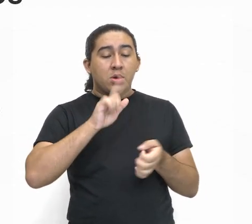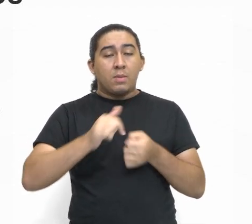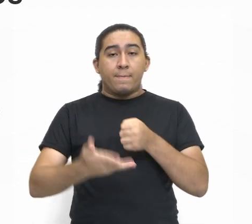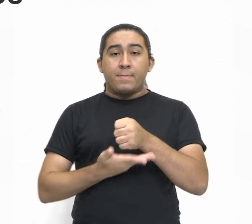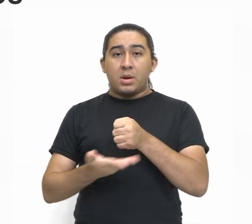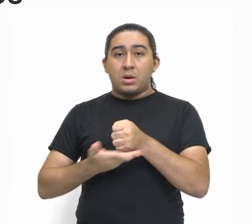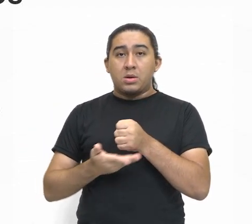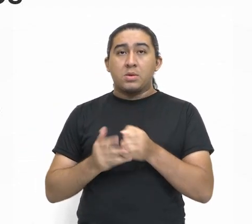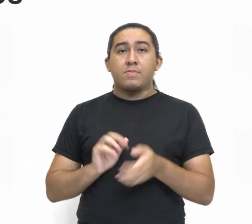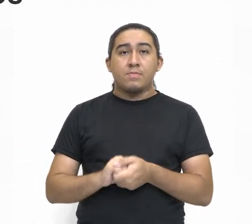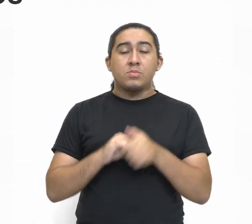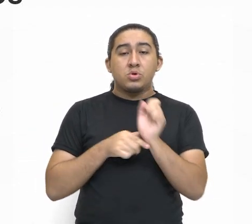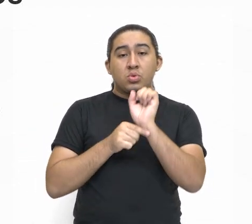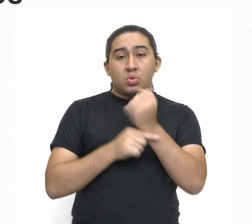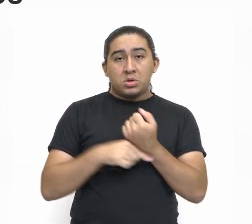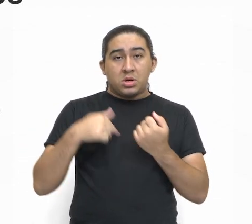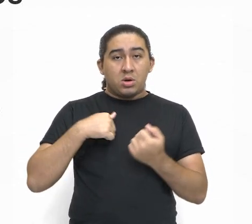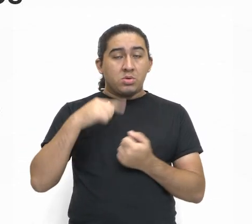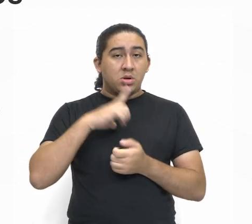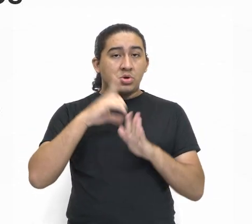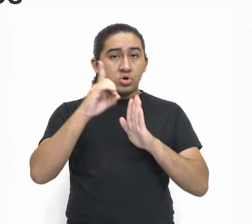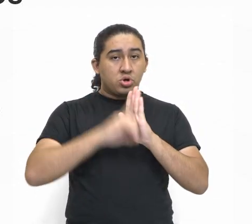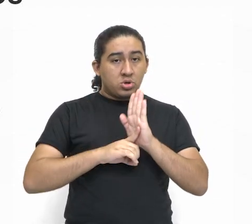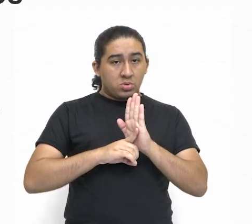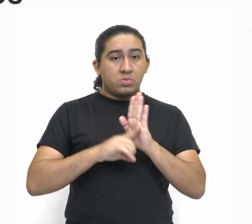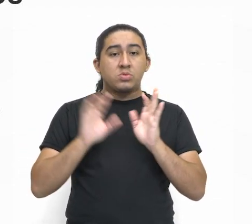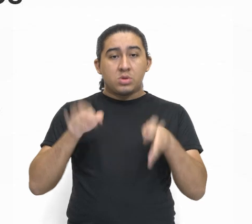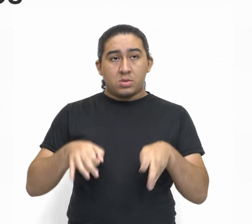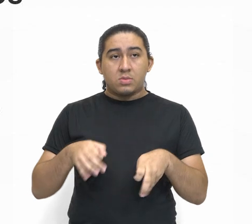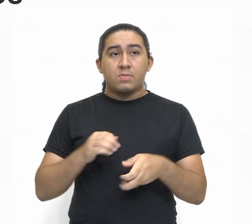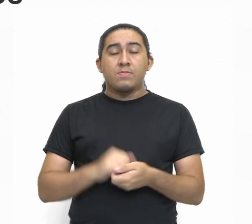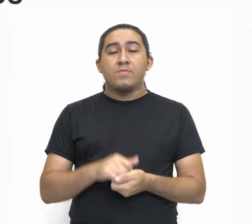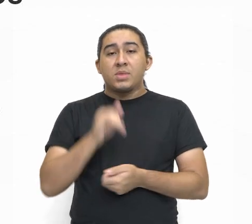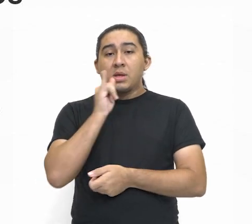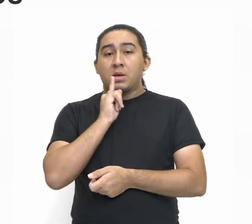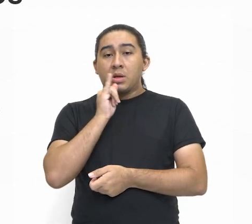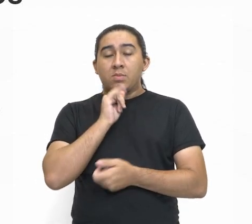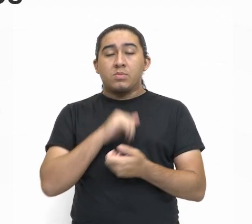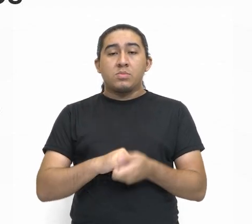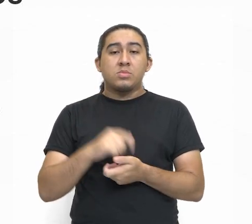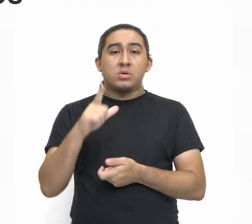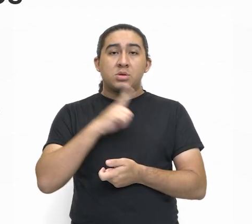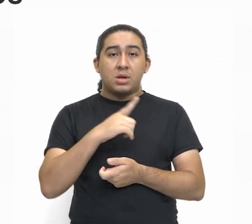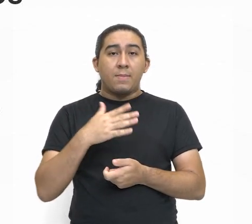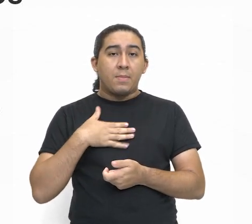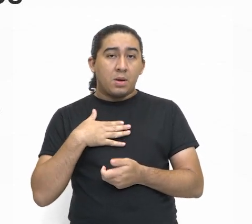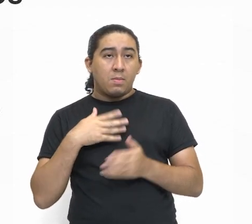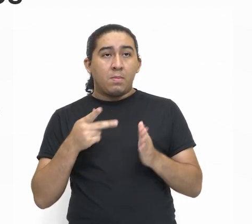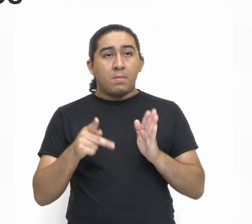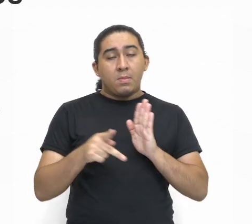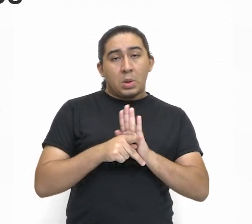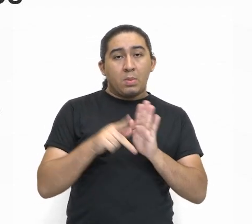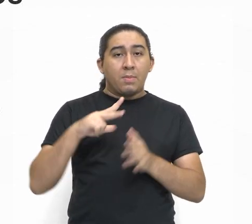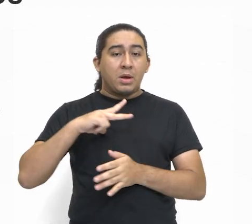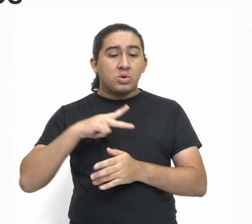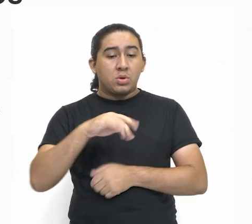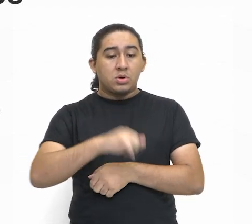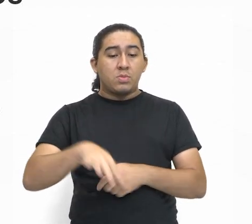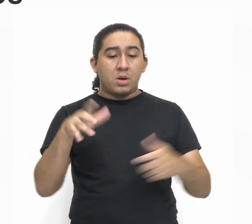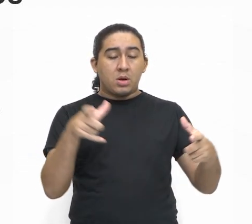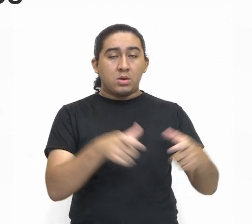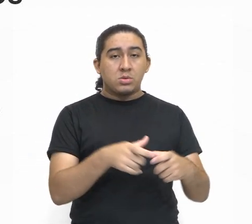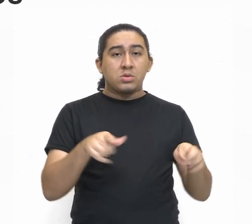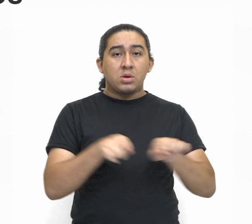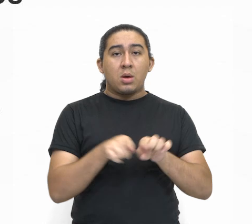que eu tenho esses direitos civis. Por exemplo, direito à propriedade, liberdade de expressão, privacidade.